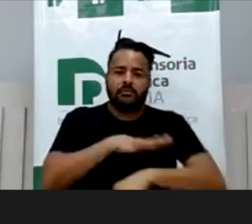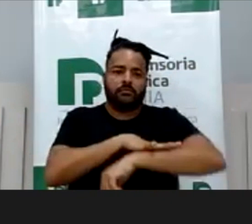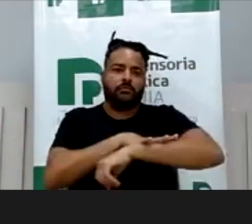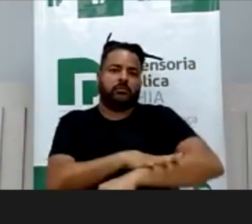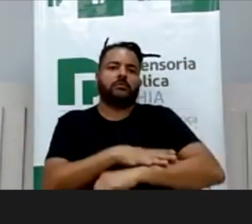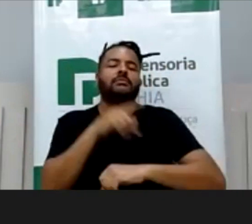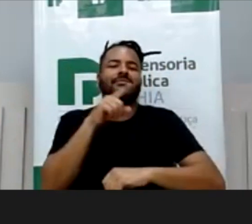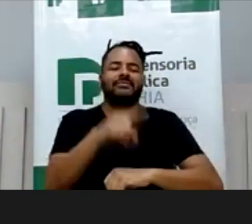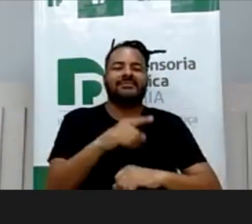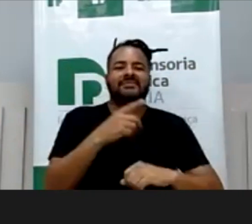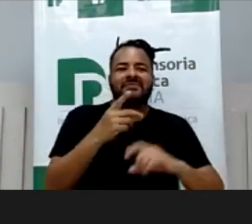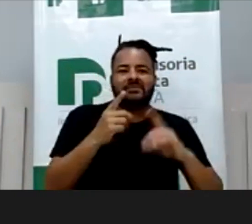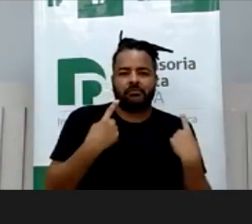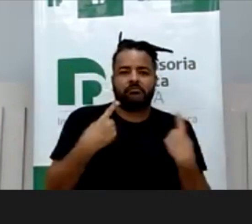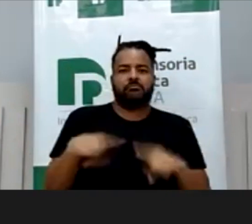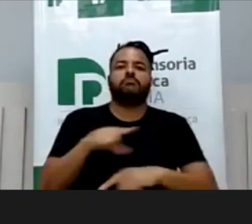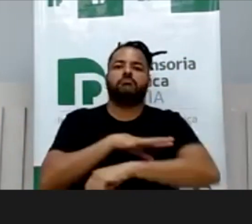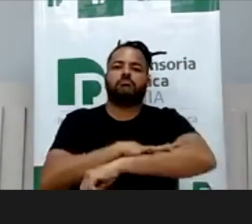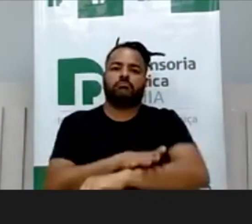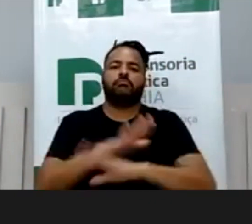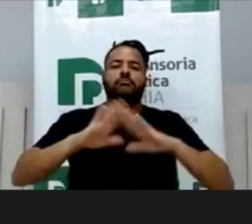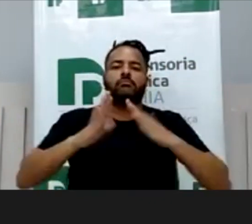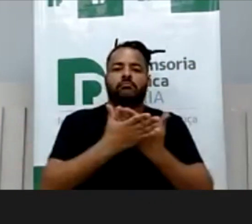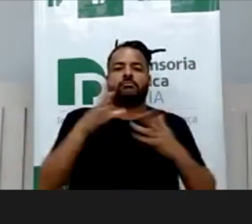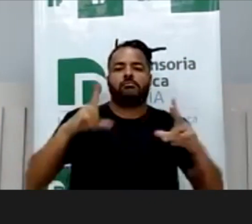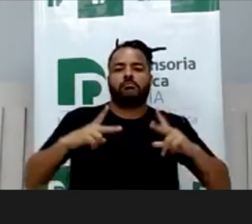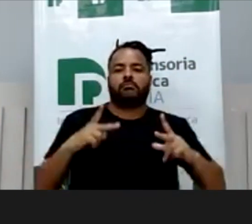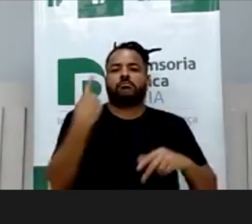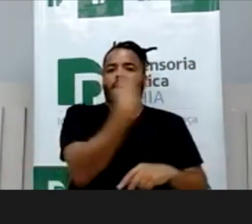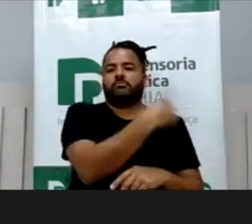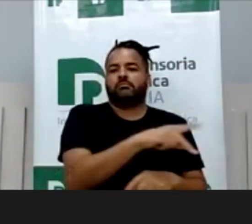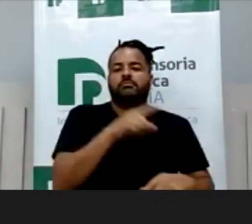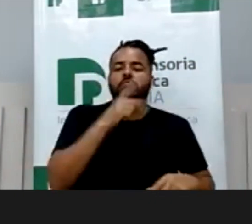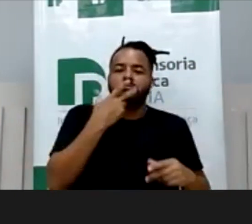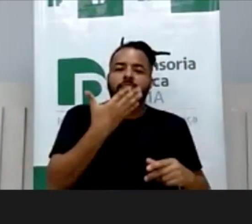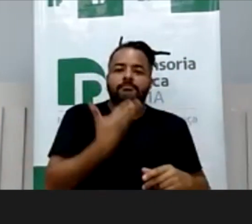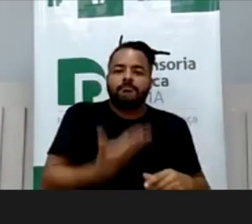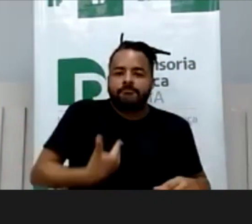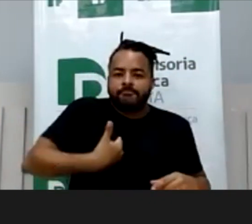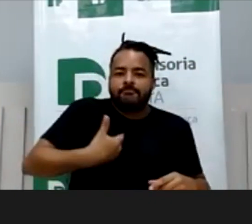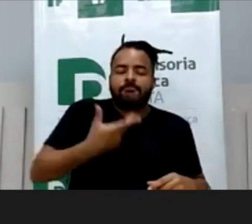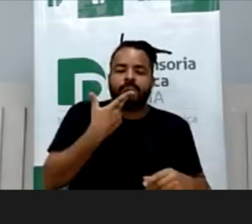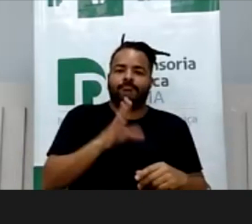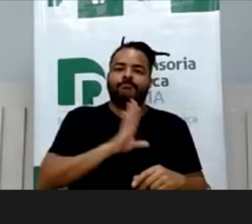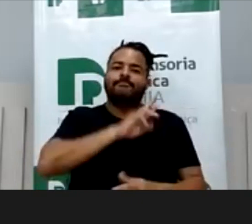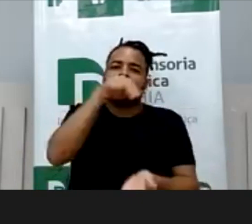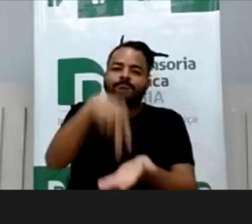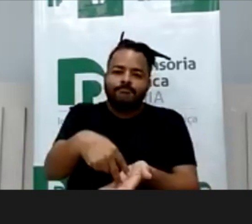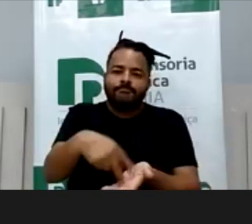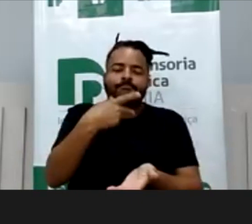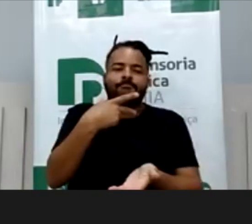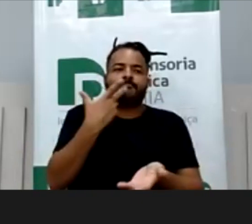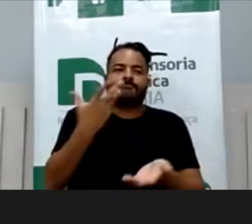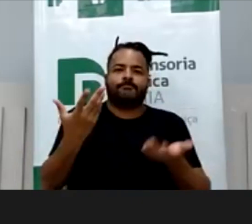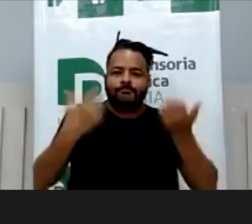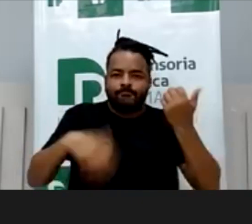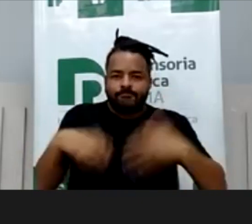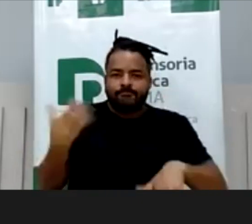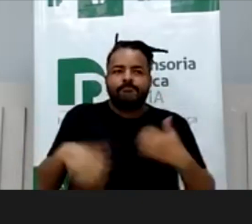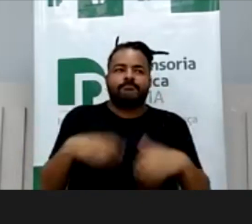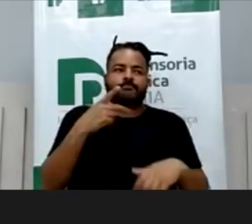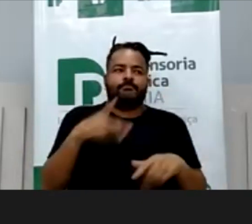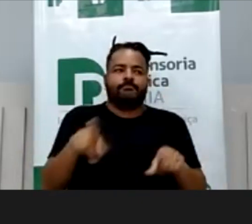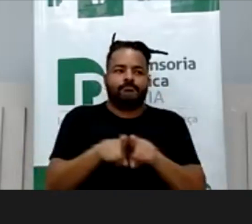tem que ser antirracista, por um episódio, numa escola particular aqui de Salvador, que nos pediu, que fôssemos, né, a escola, e, é,